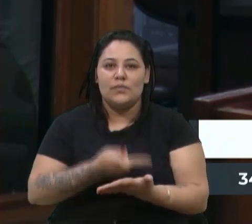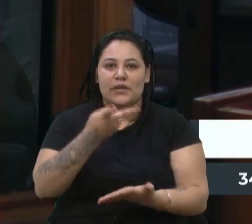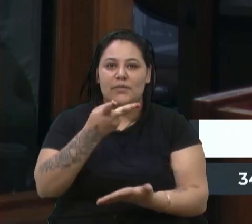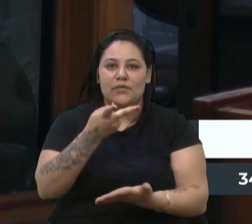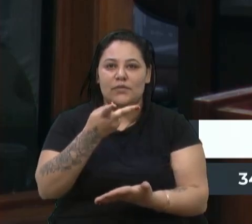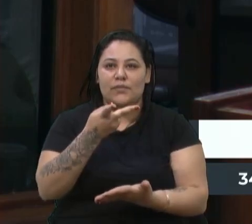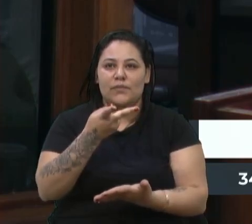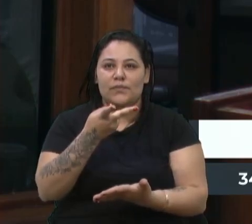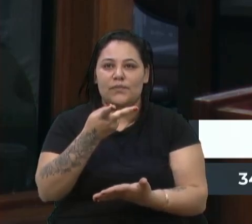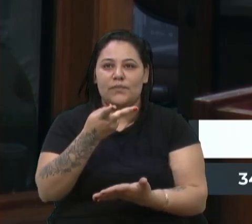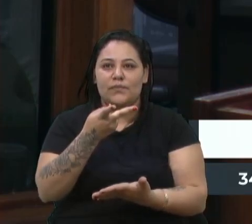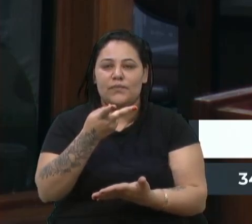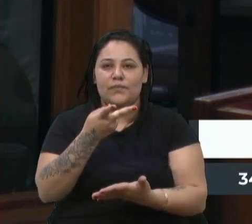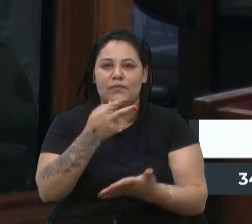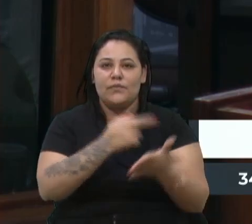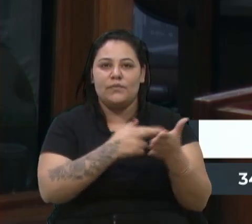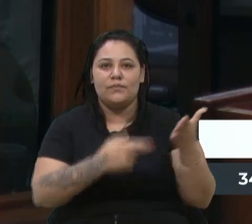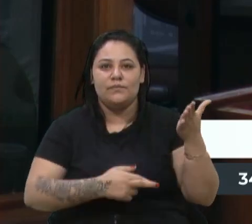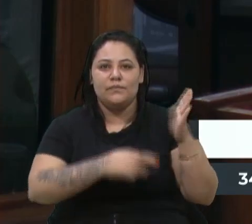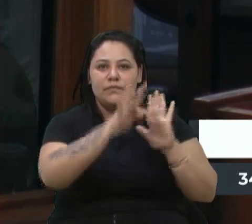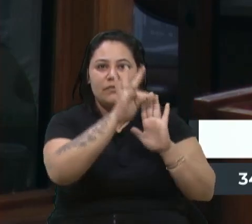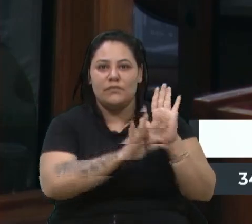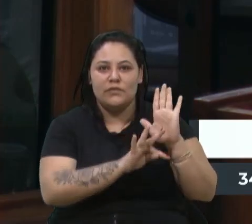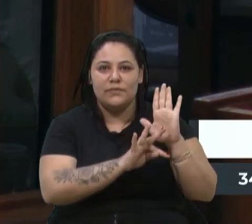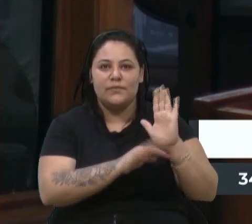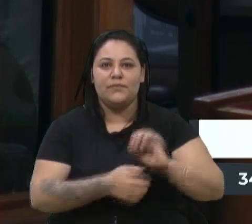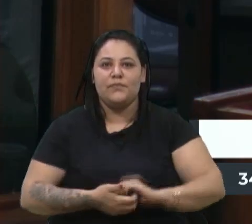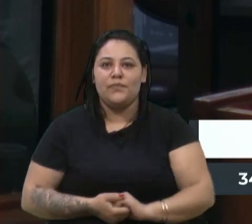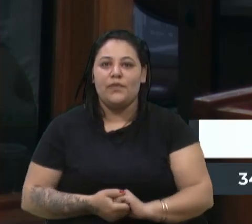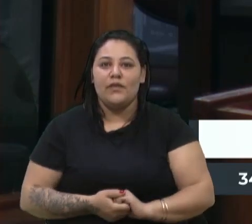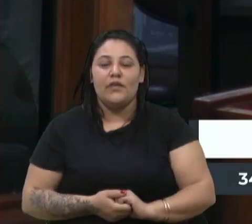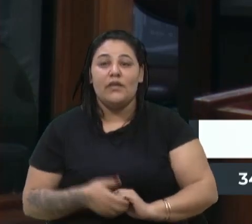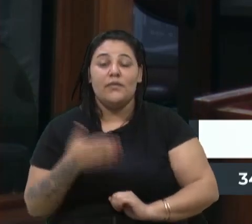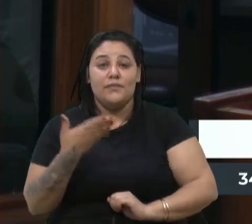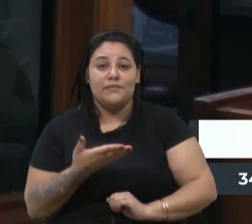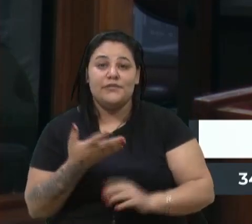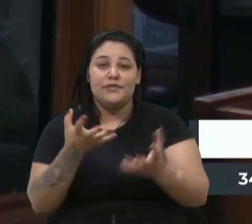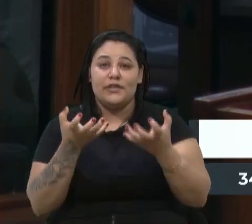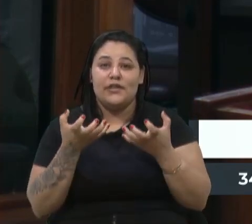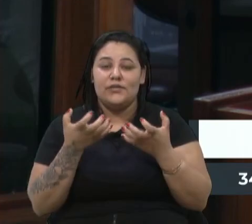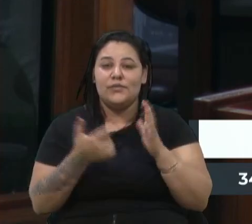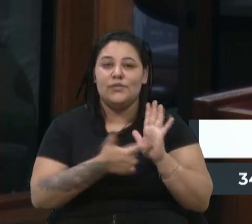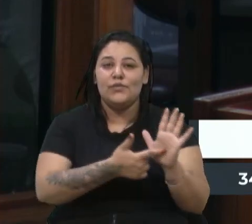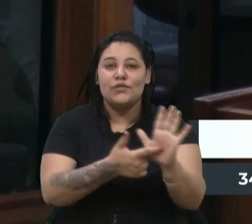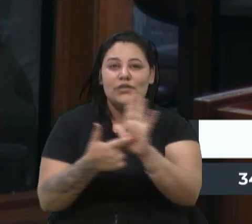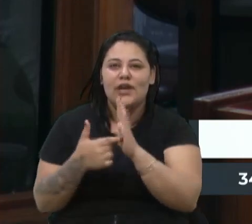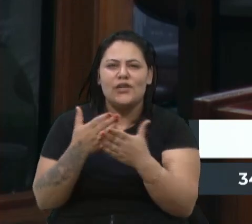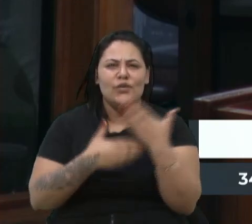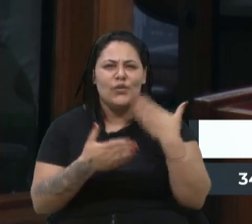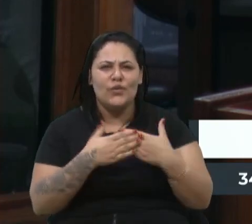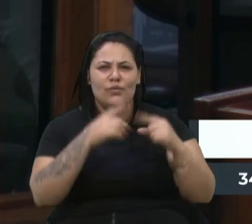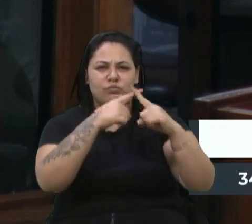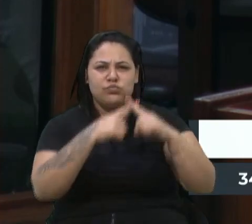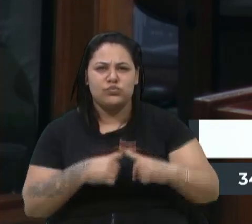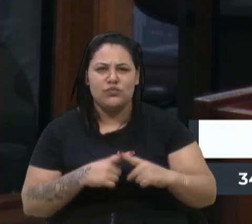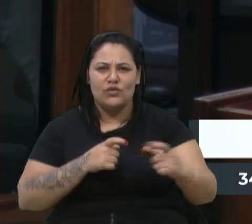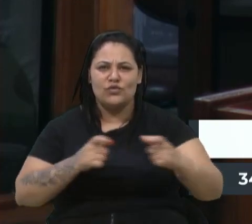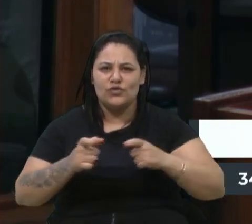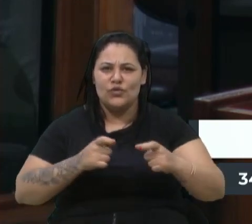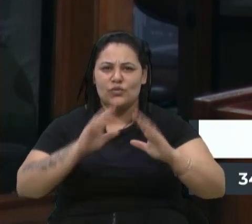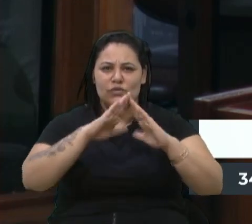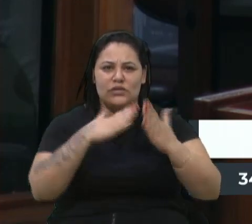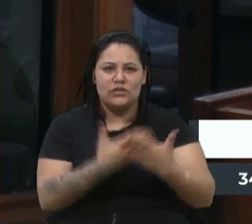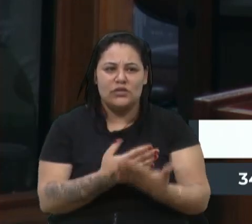de redação. Então, aqui eu quero trazer todos esses campeonatos, essas competições do Colégio